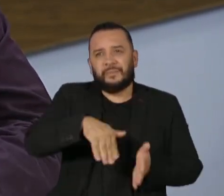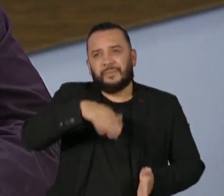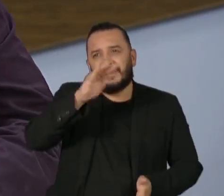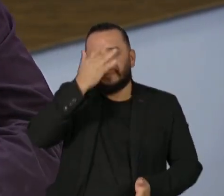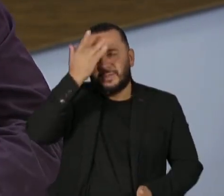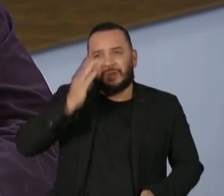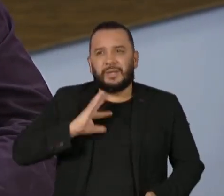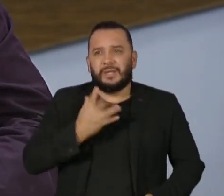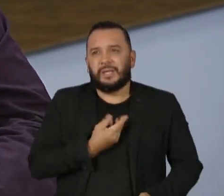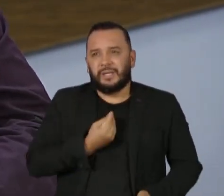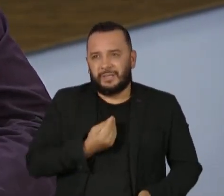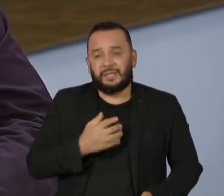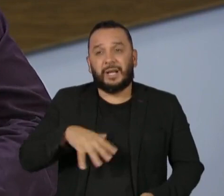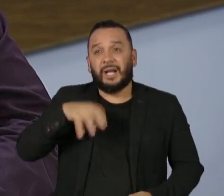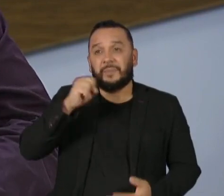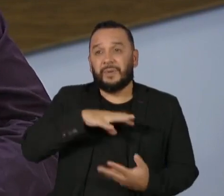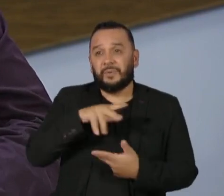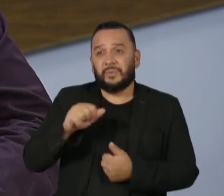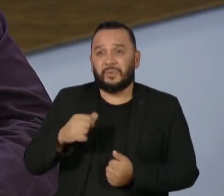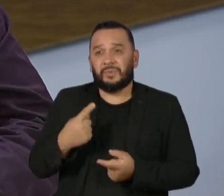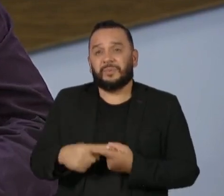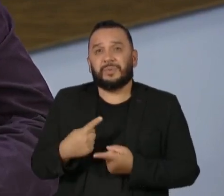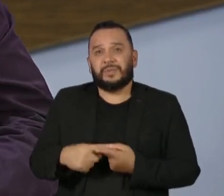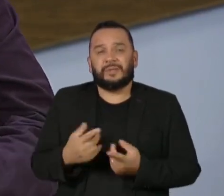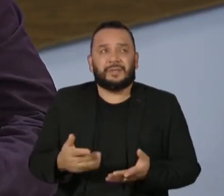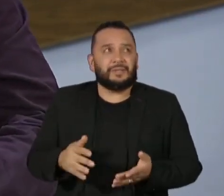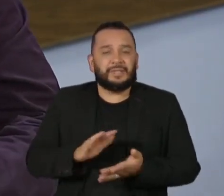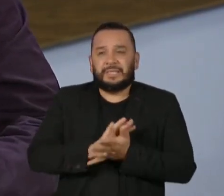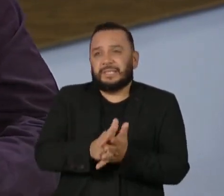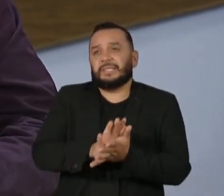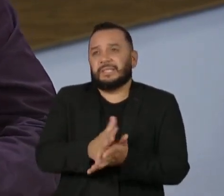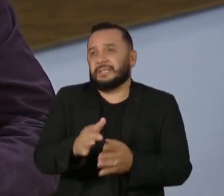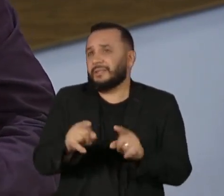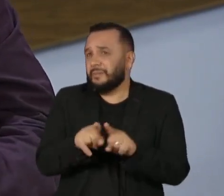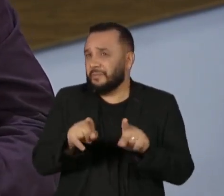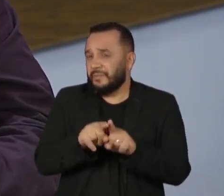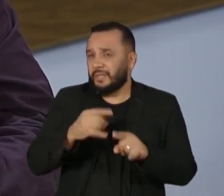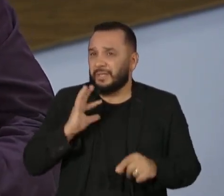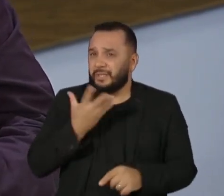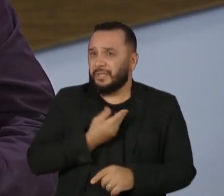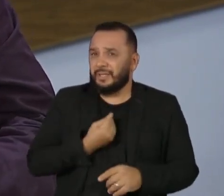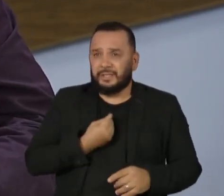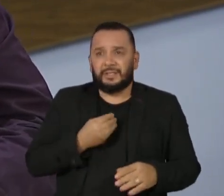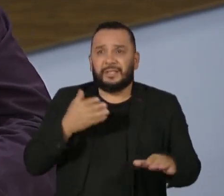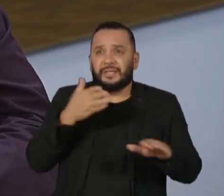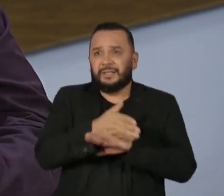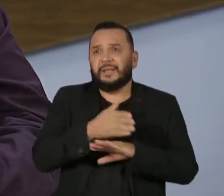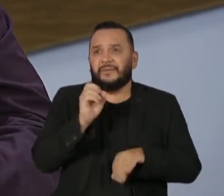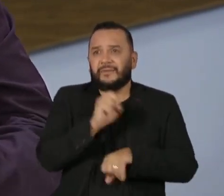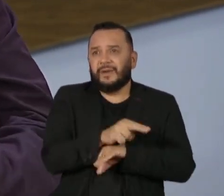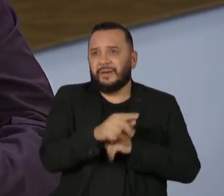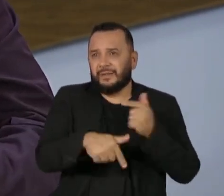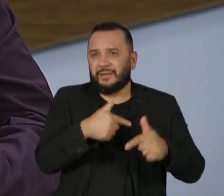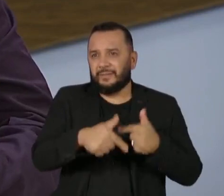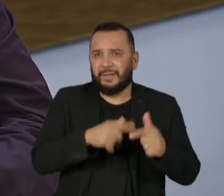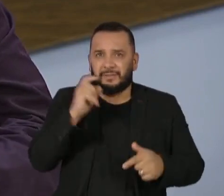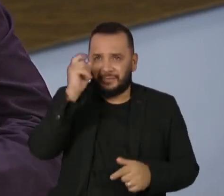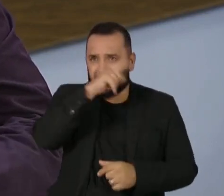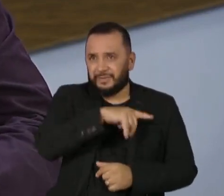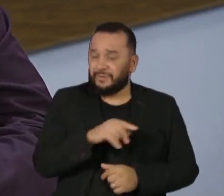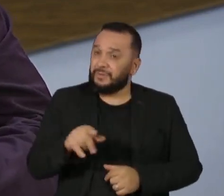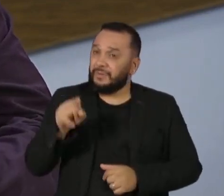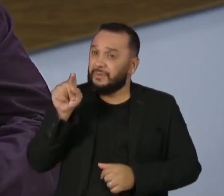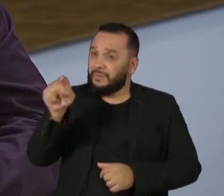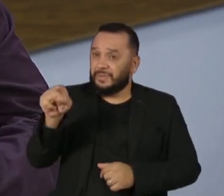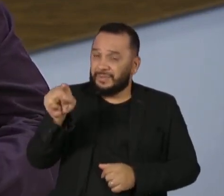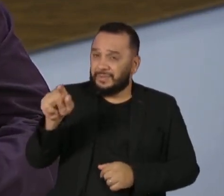disso é a questão do não acesso ao mercado de trabalho. Queria que você falasse um pouco sobre a questão do transempregos. Você como uma das pessoas